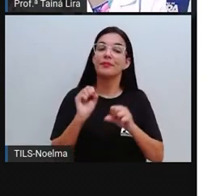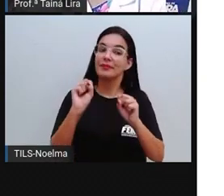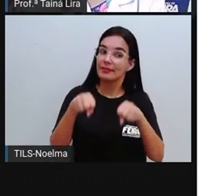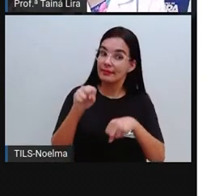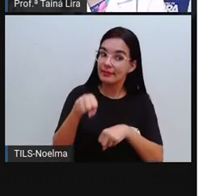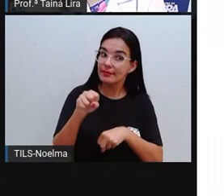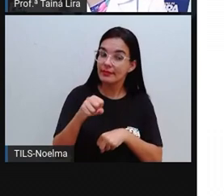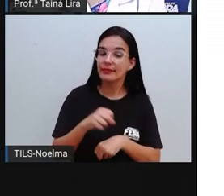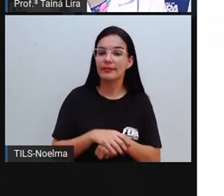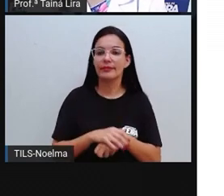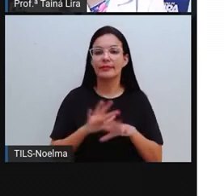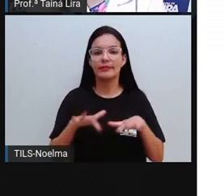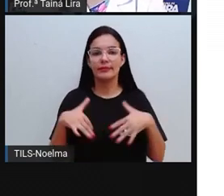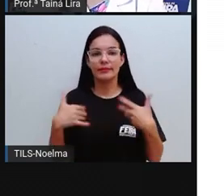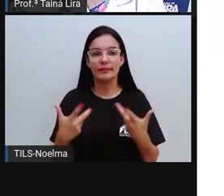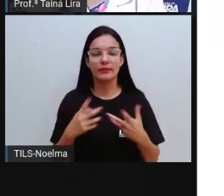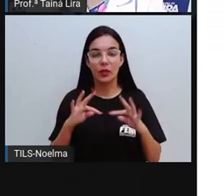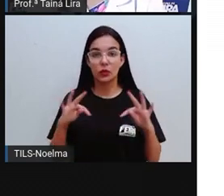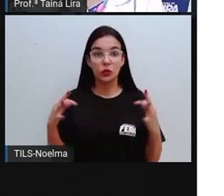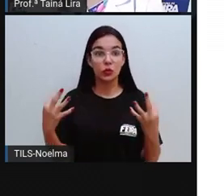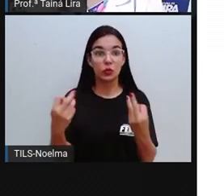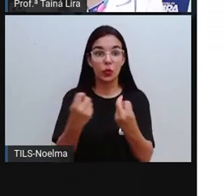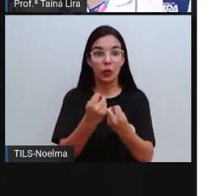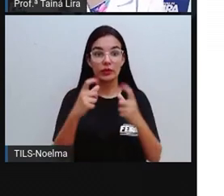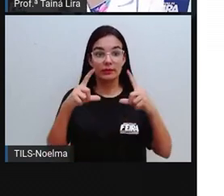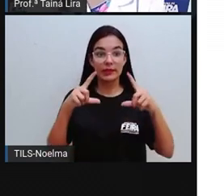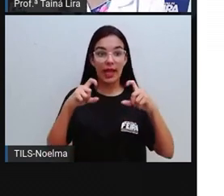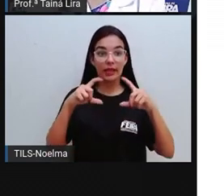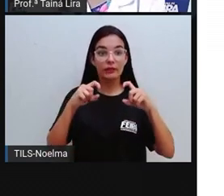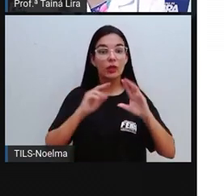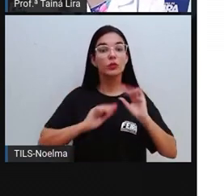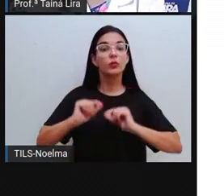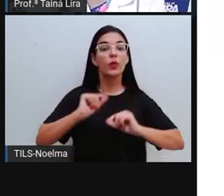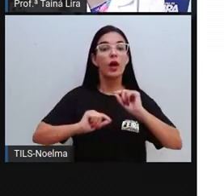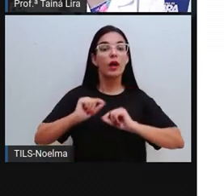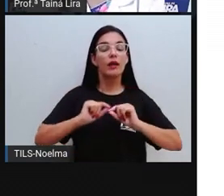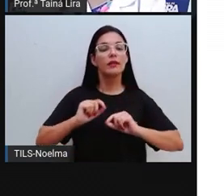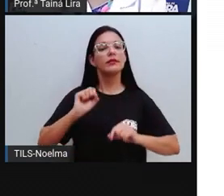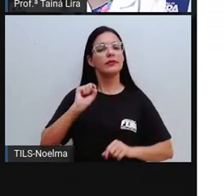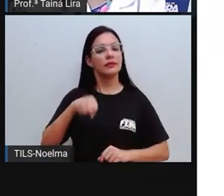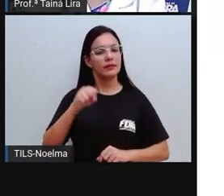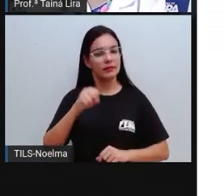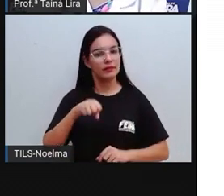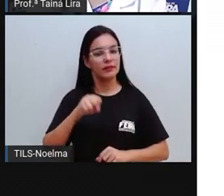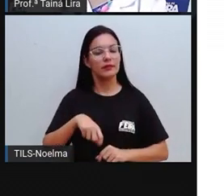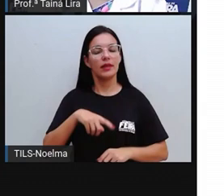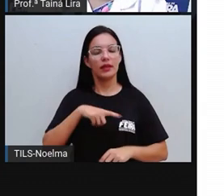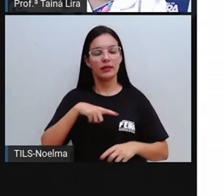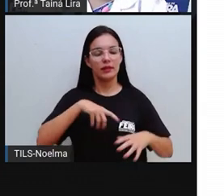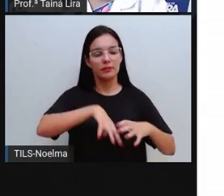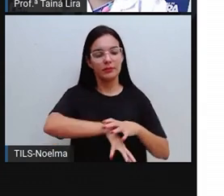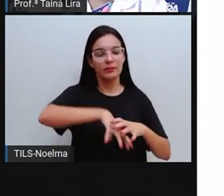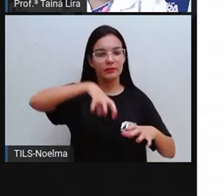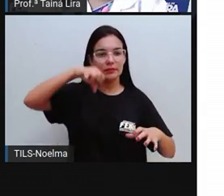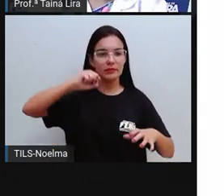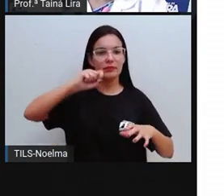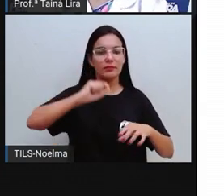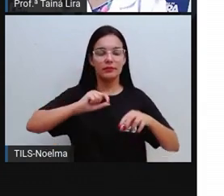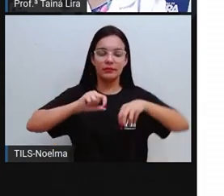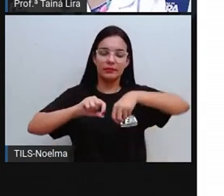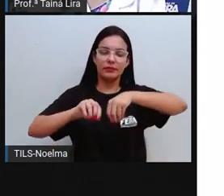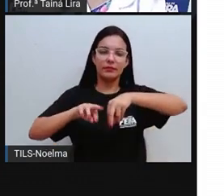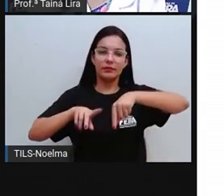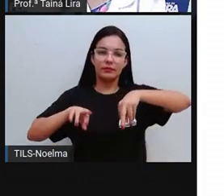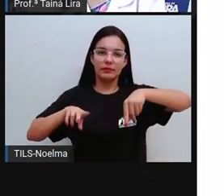Exatamente. Todas essas imagens, segundo o ano, são, né, sobre o extrativismo, mas existem, né,